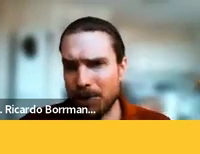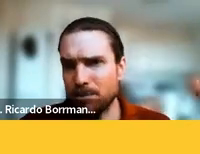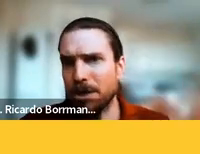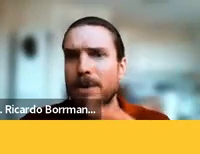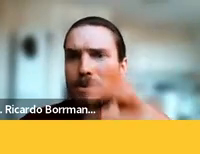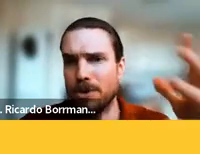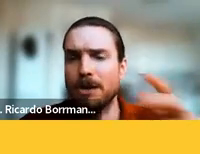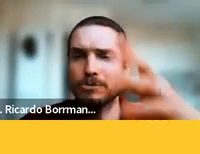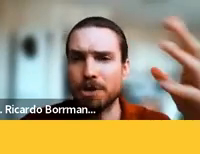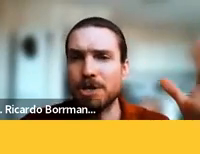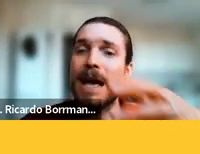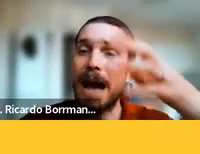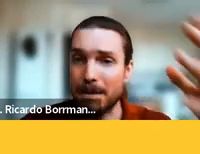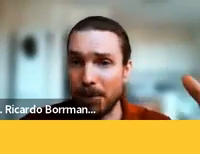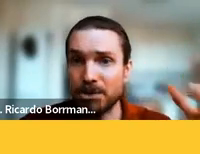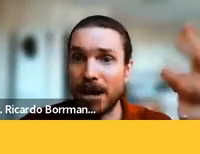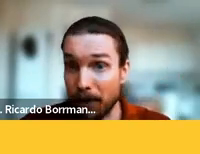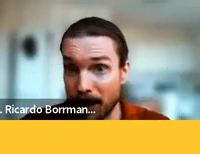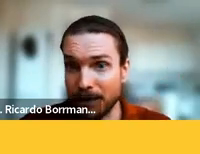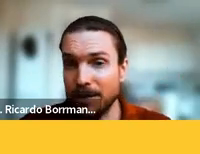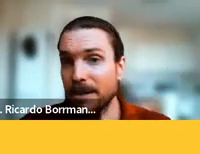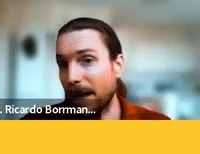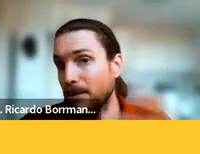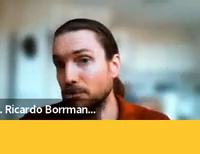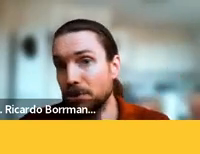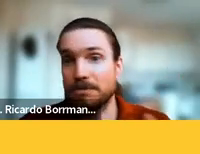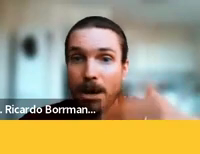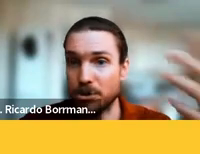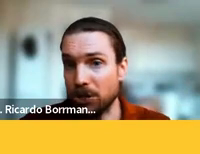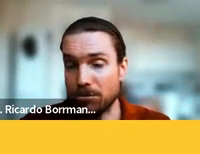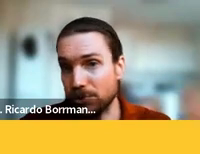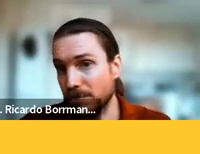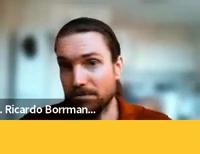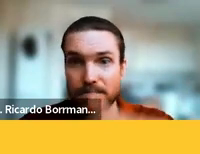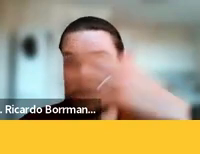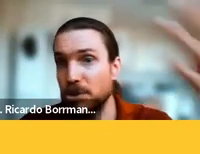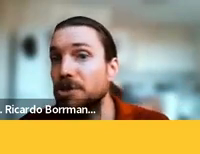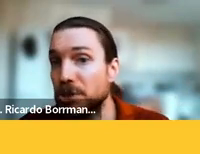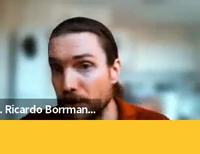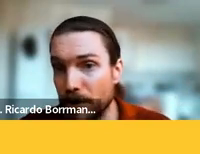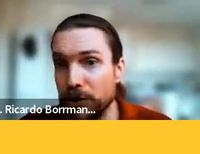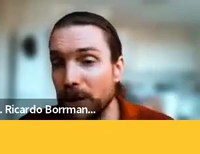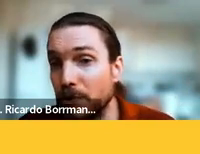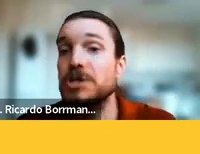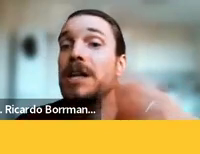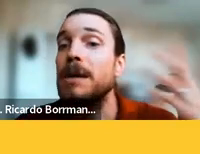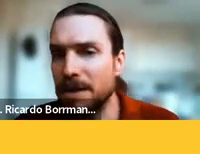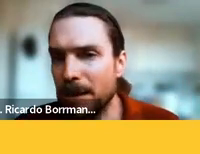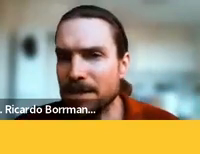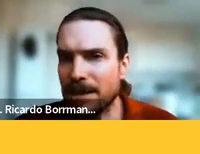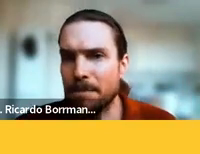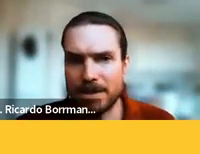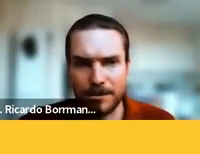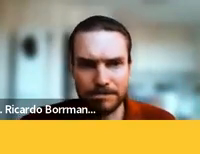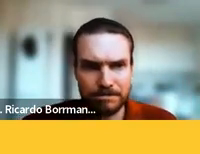genericamente, porque não eram só autores alemães da Alemanha, eram autores austríacos e de outras regiões, que hoje em dia nem